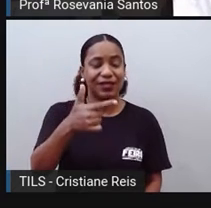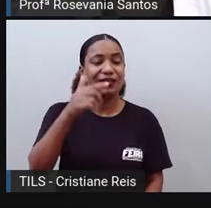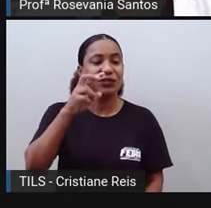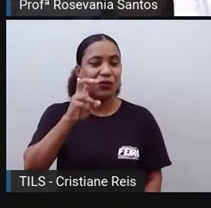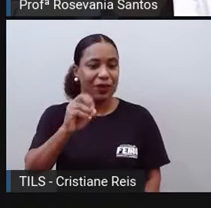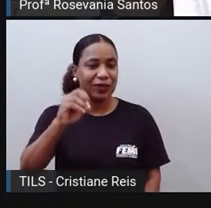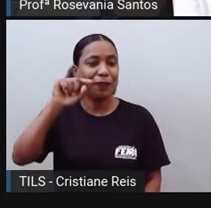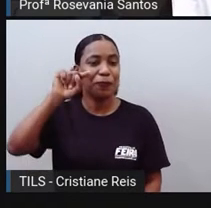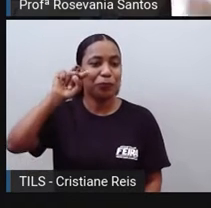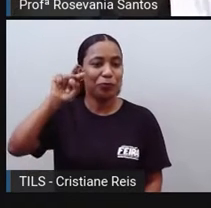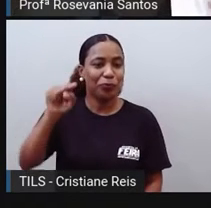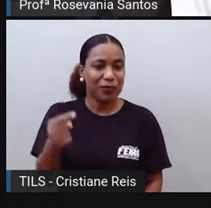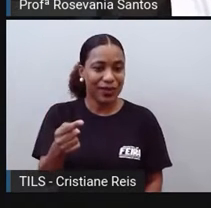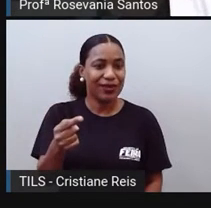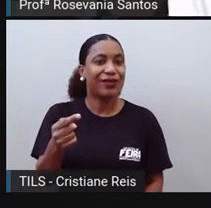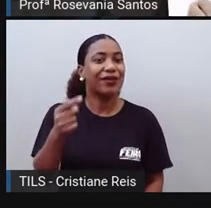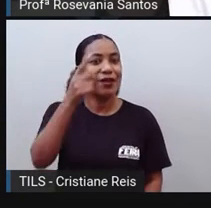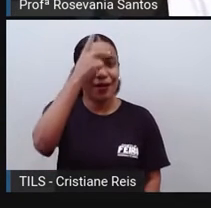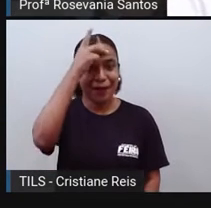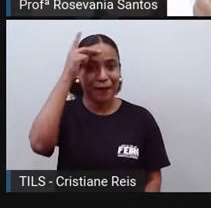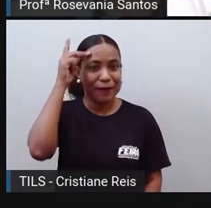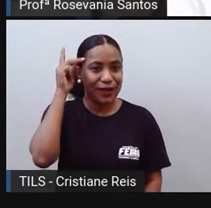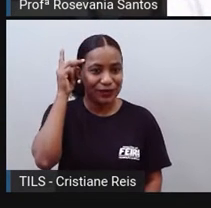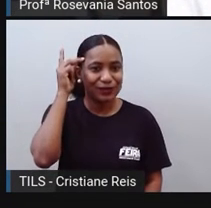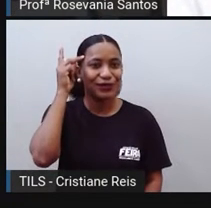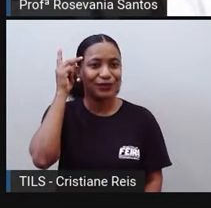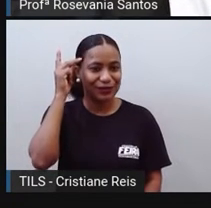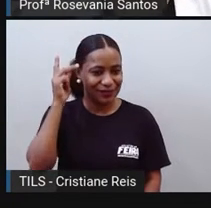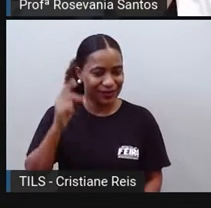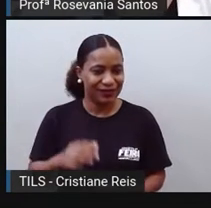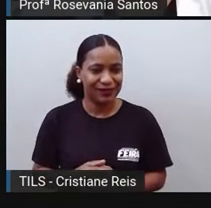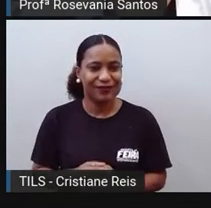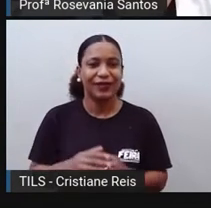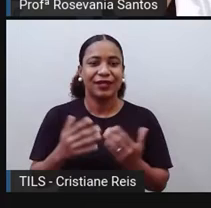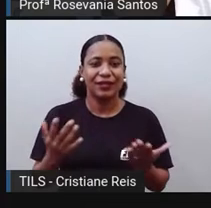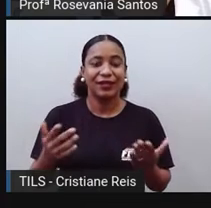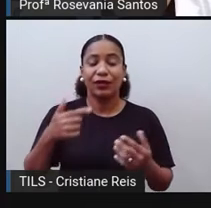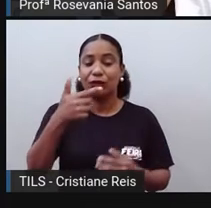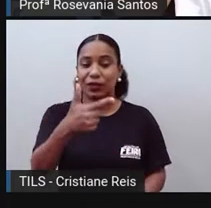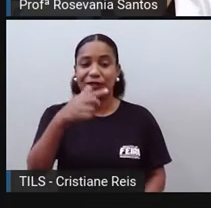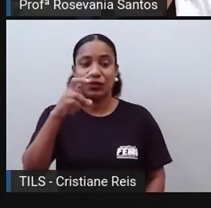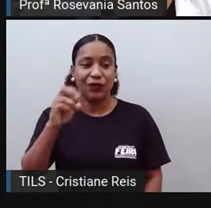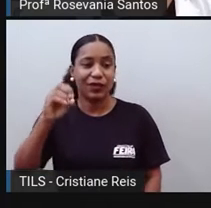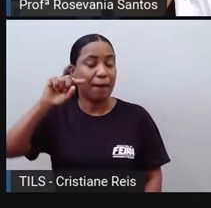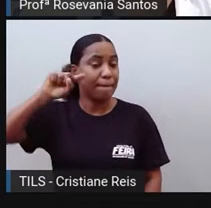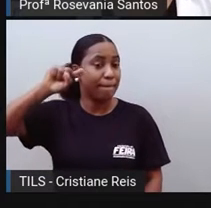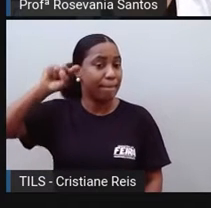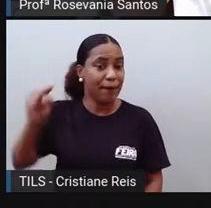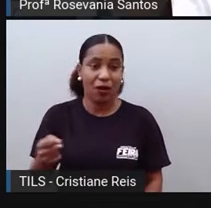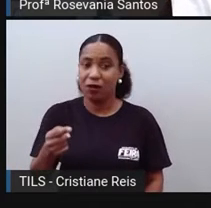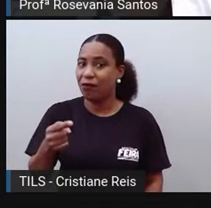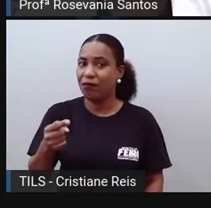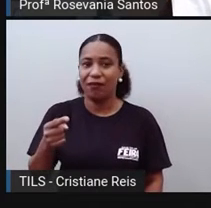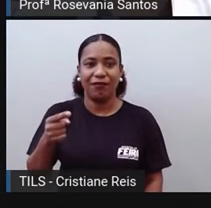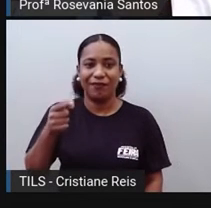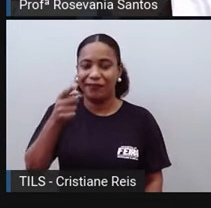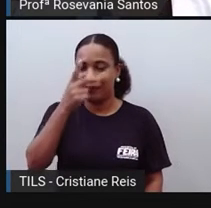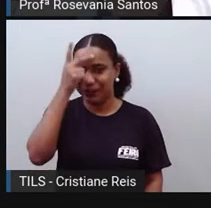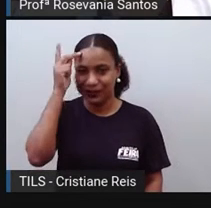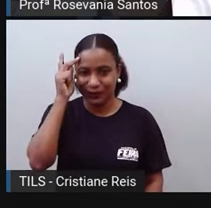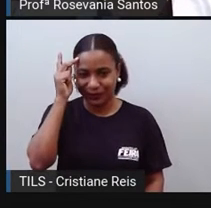aí esse mundo inteirinho, os dados catalogados que a gente tinha, de 250 milhões de habitantes. Aí,